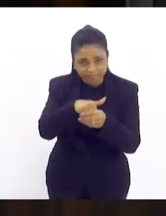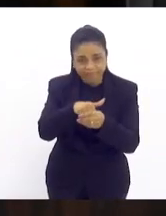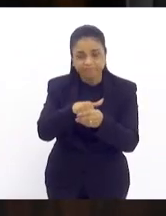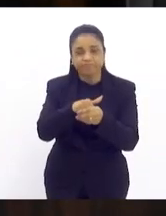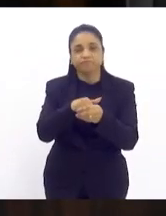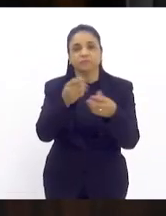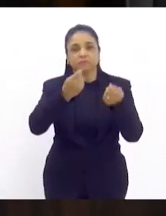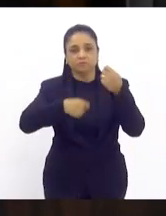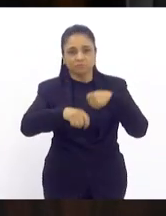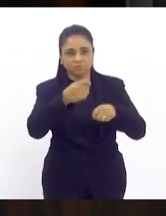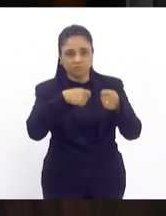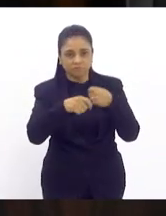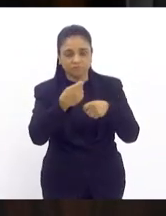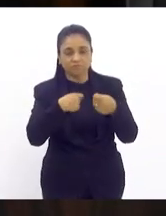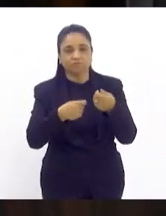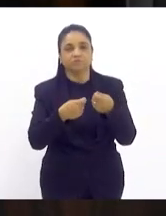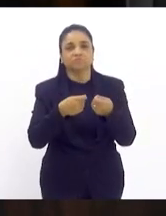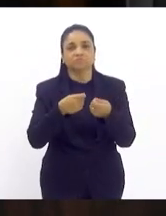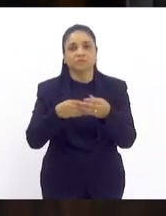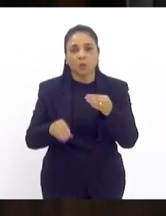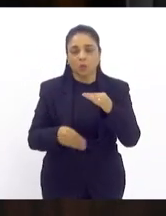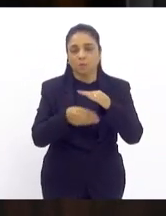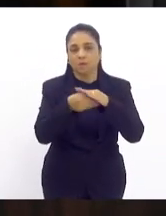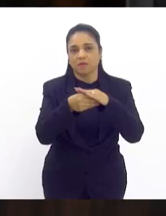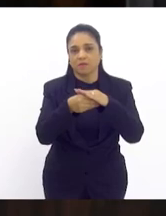comércio favorável com emenda